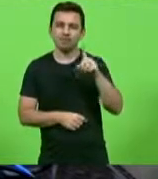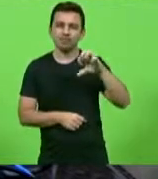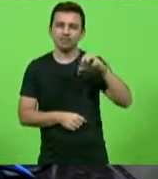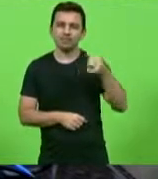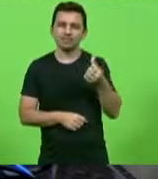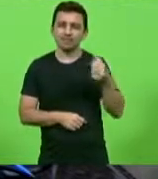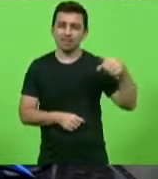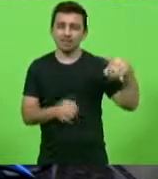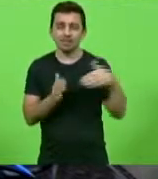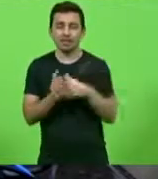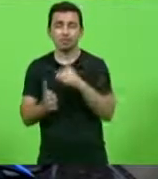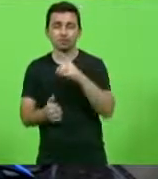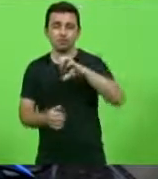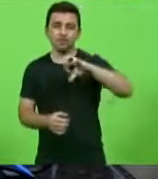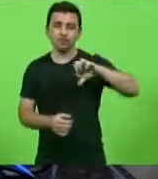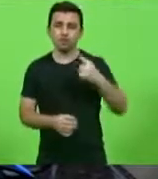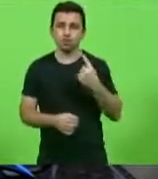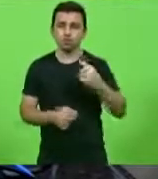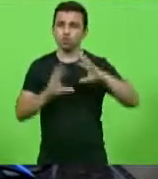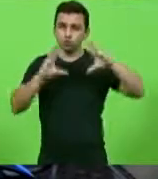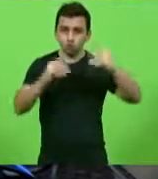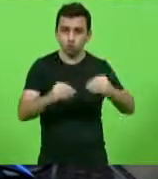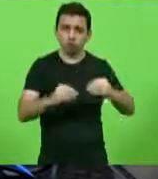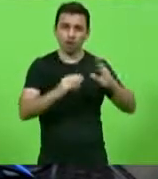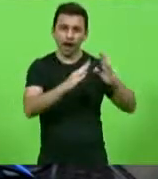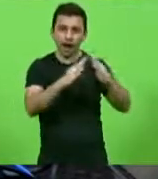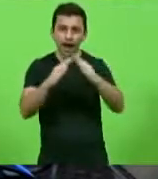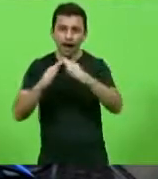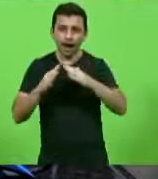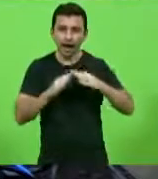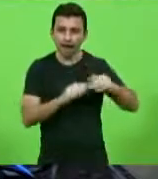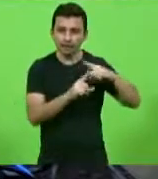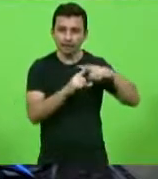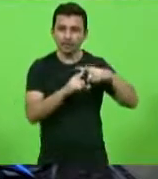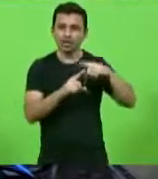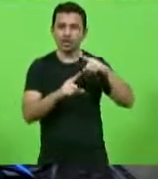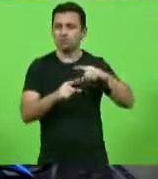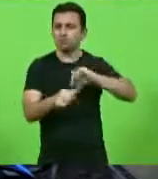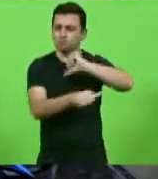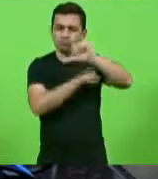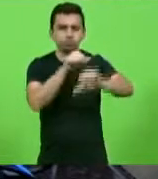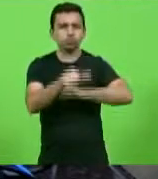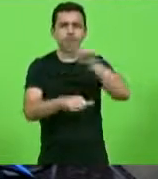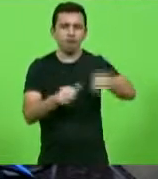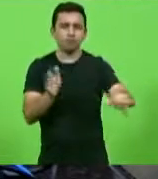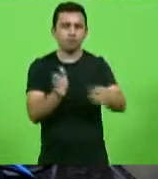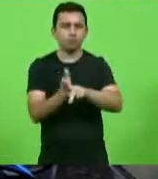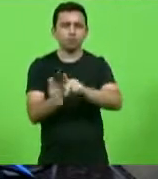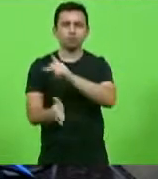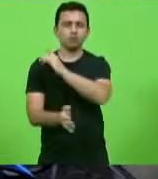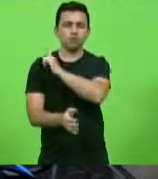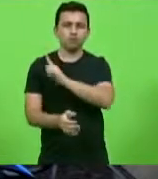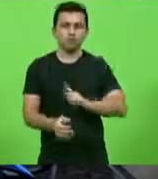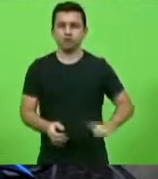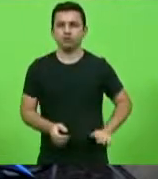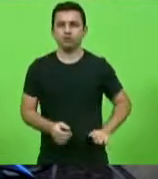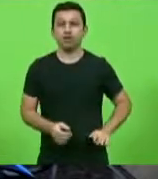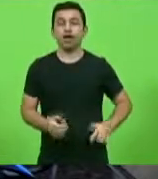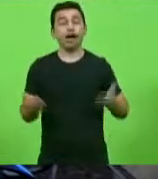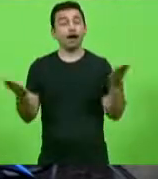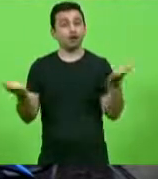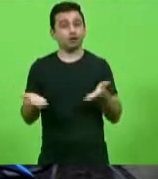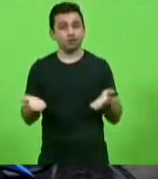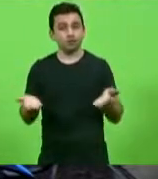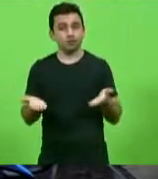1991. todas as propriedades e instituições religiosas foram nacionalizadas naquela ocasião. E agora, para